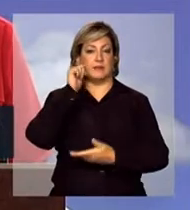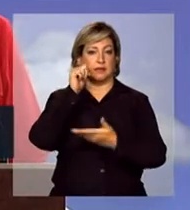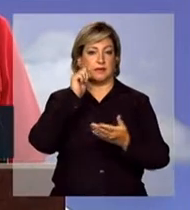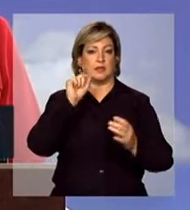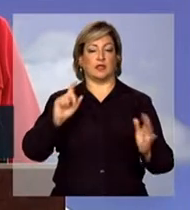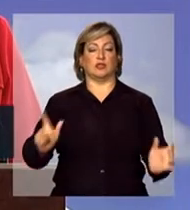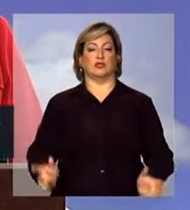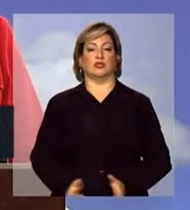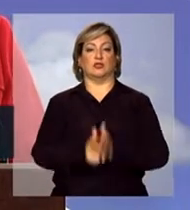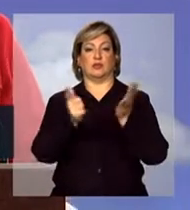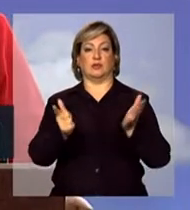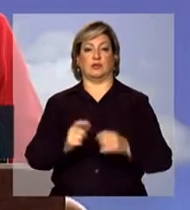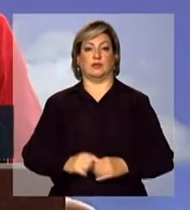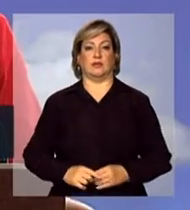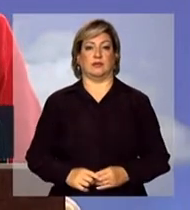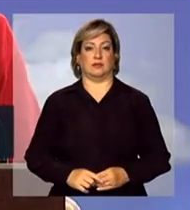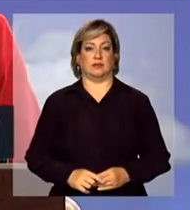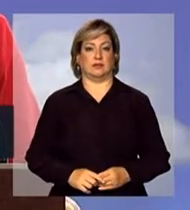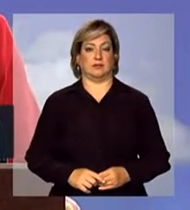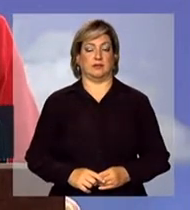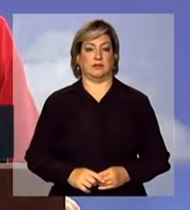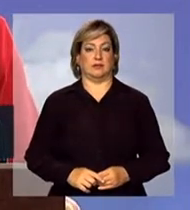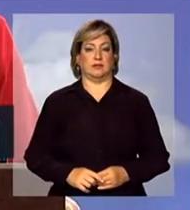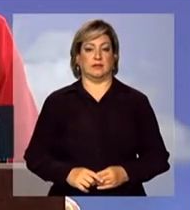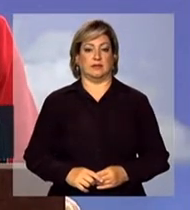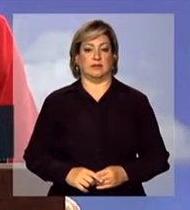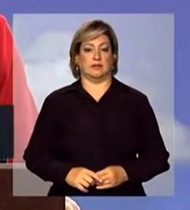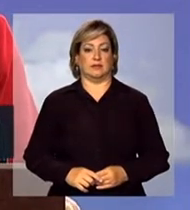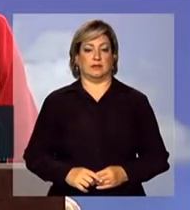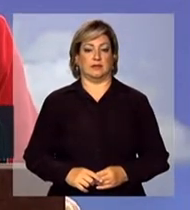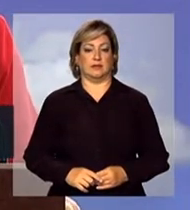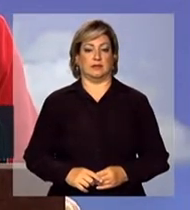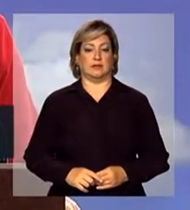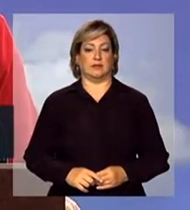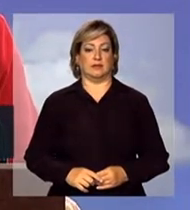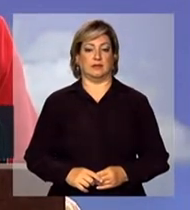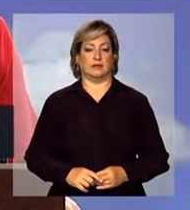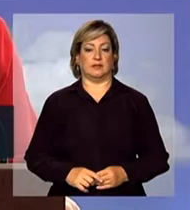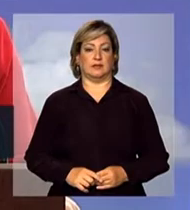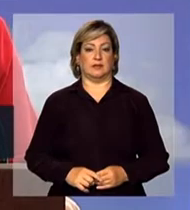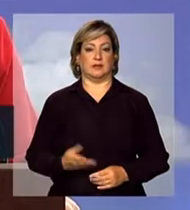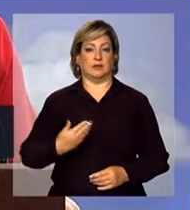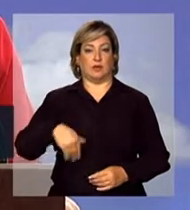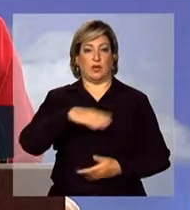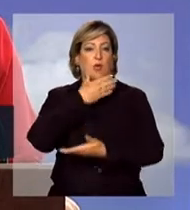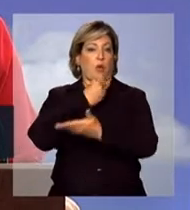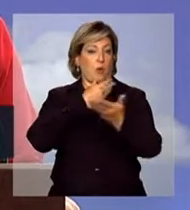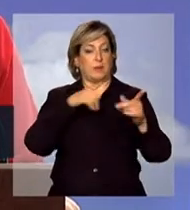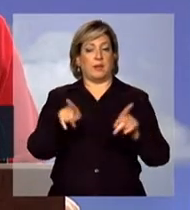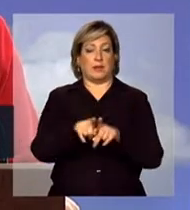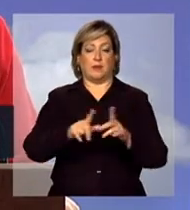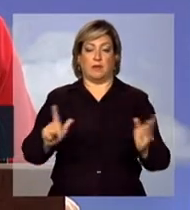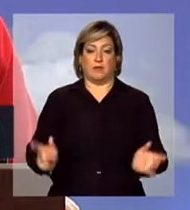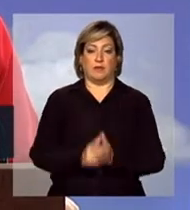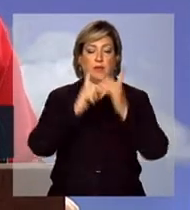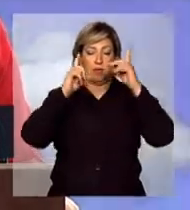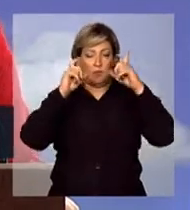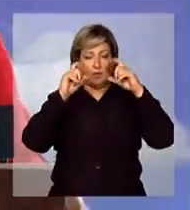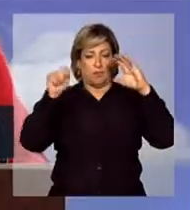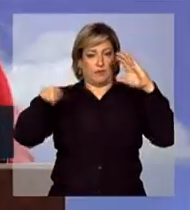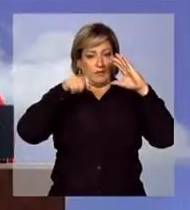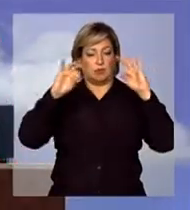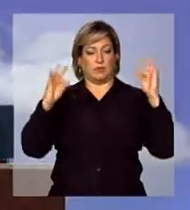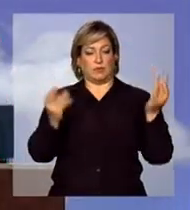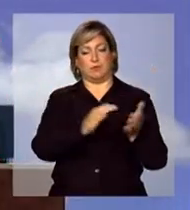jornalistas e nossos senhores jornalistas, fotógrafos e